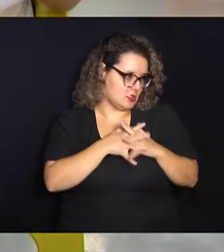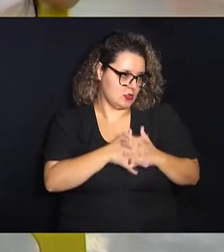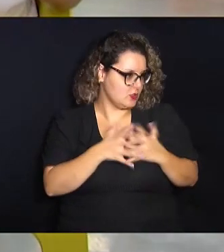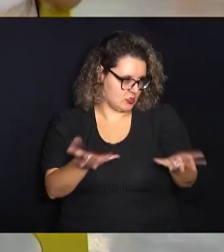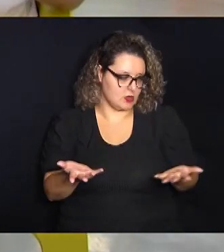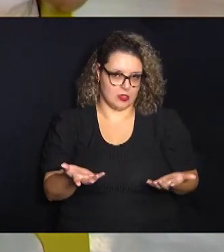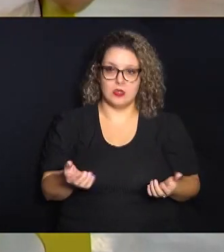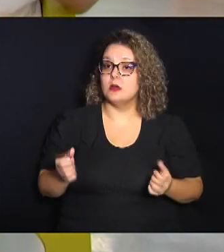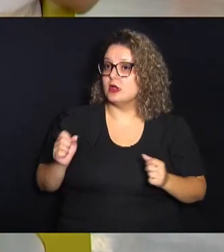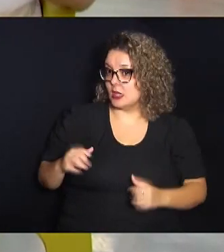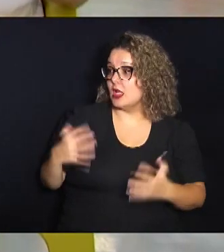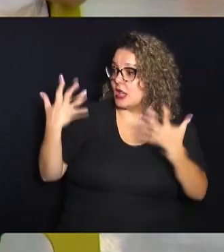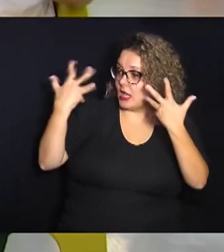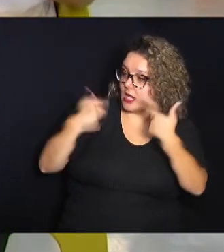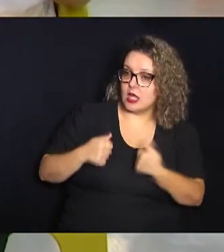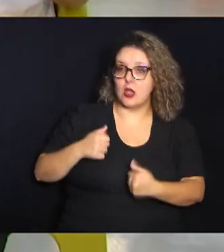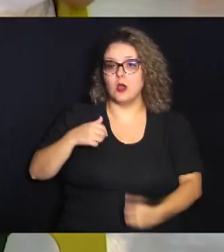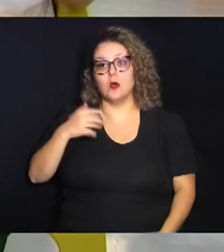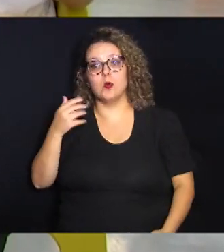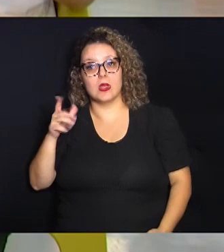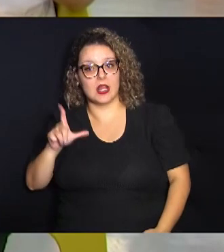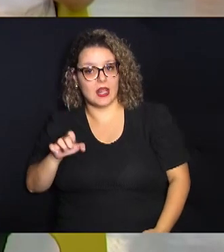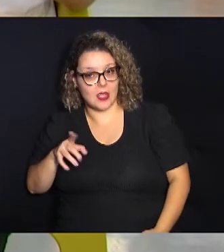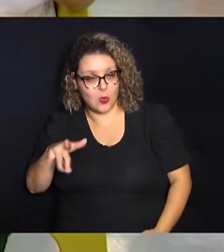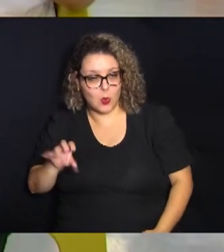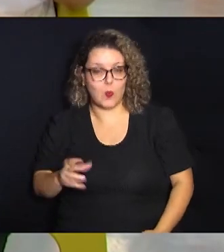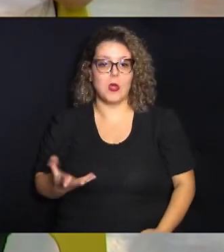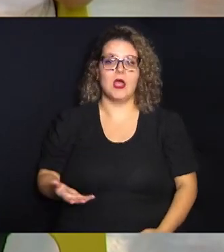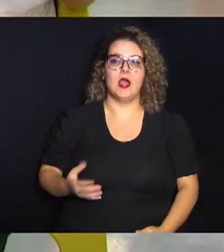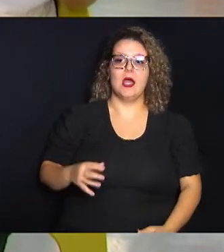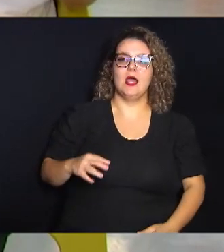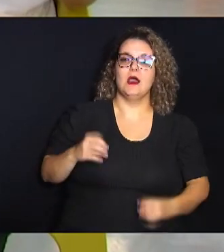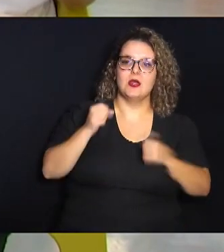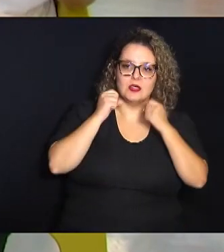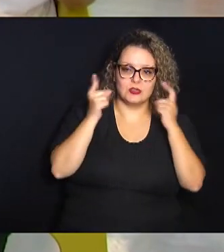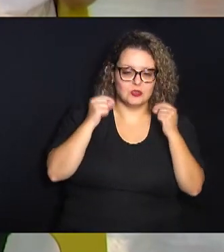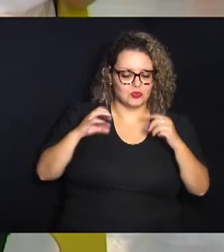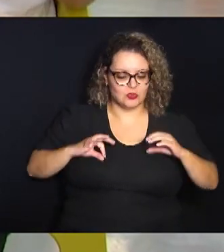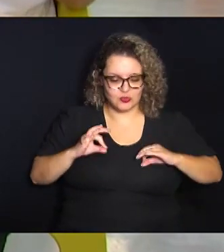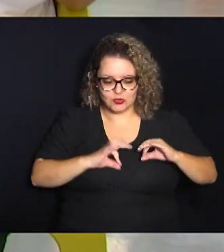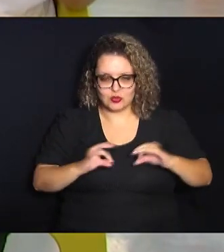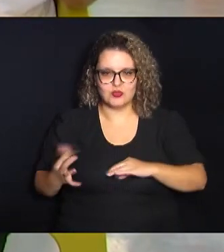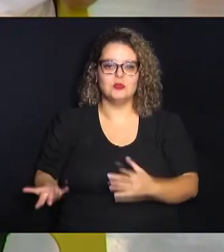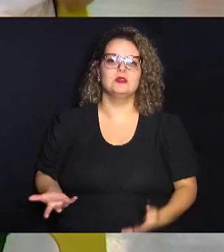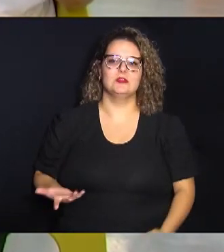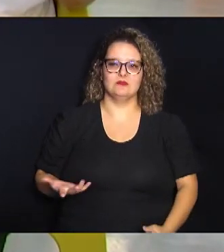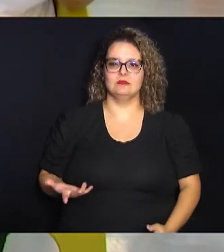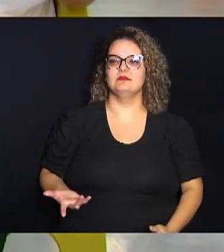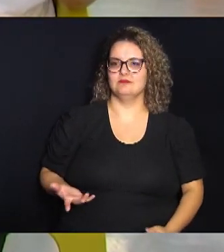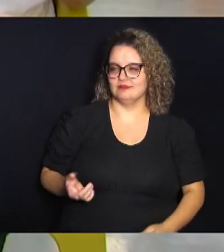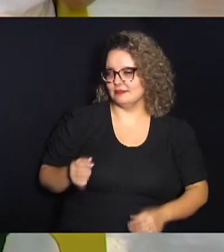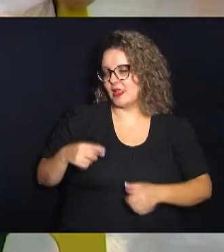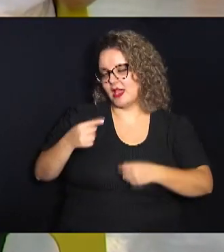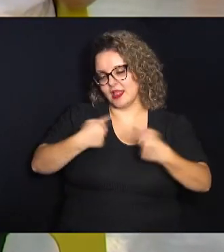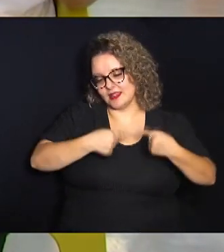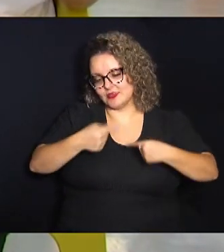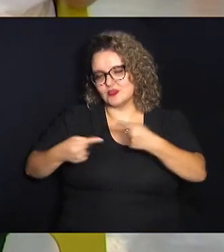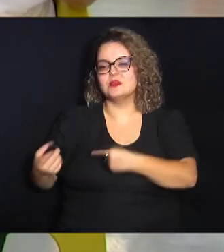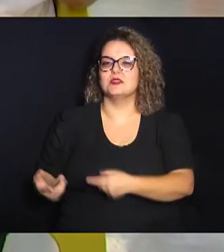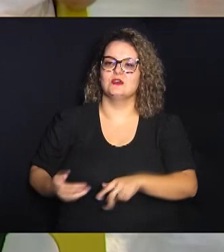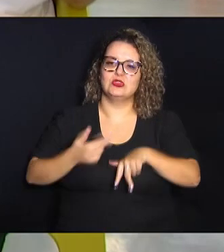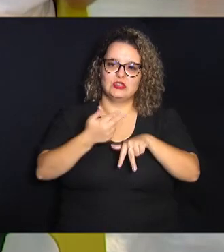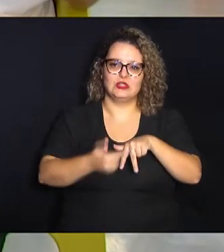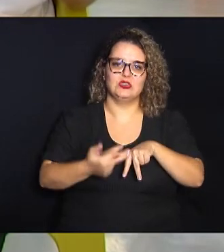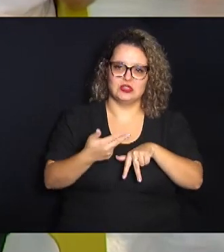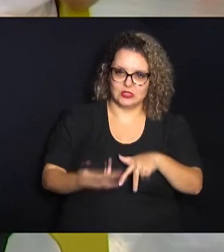pois é leão e leoa tigre e tigresa o pessoal acha que é Antônimo é uma outra situação entra na discussão de gênero né porque os